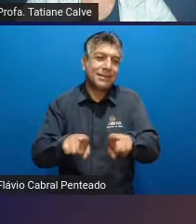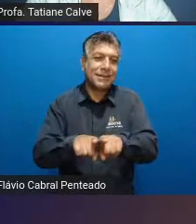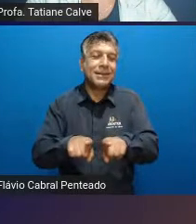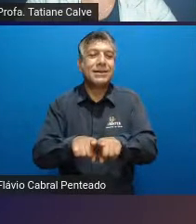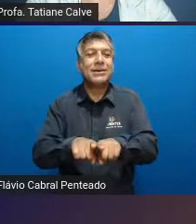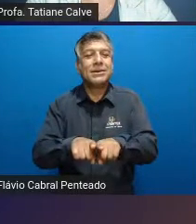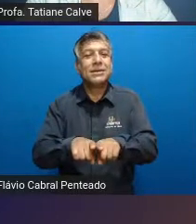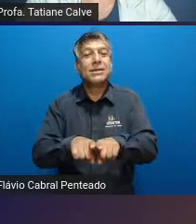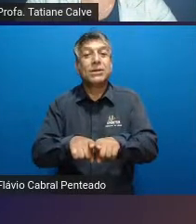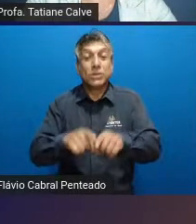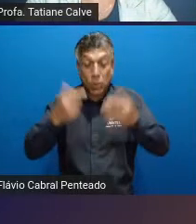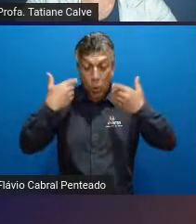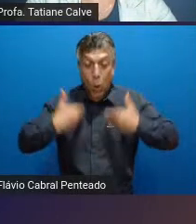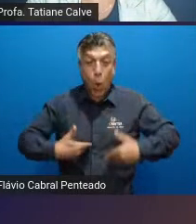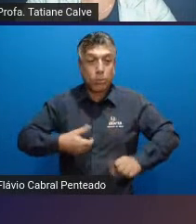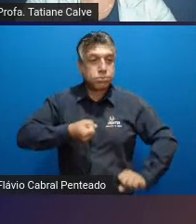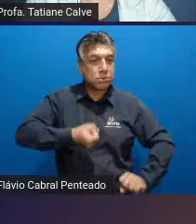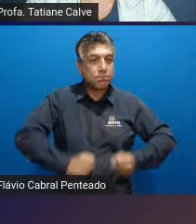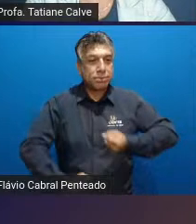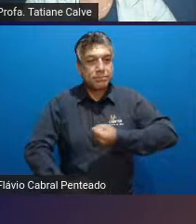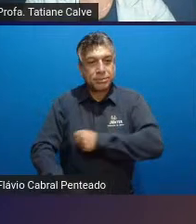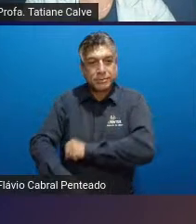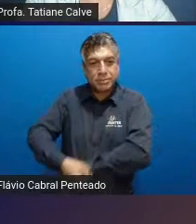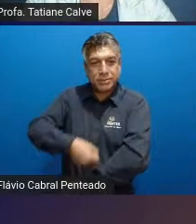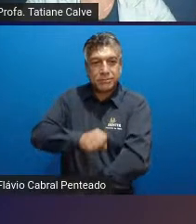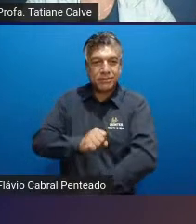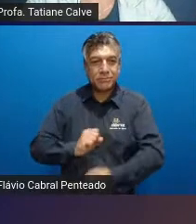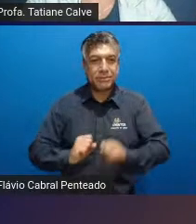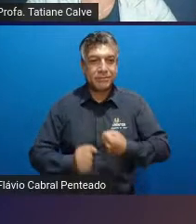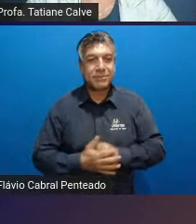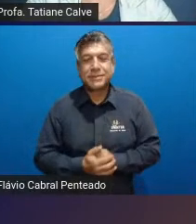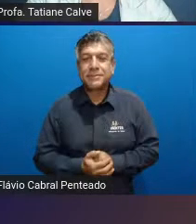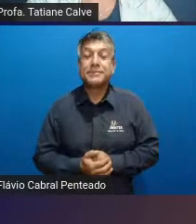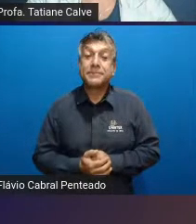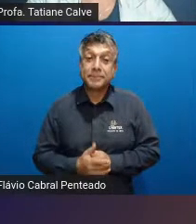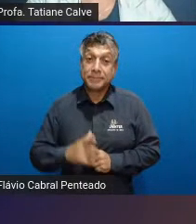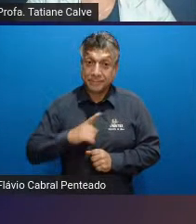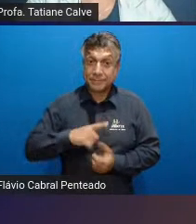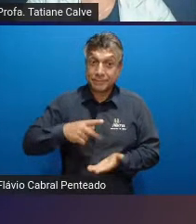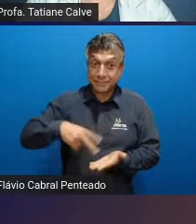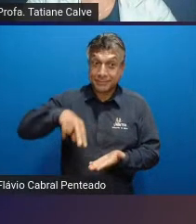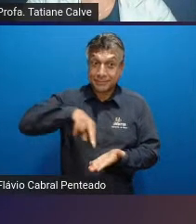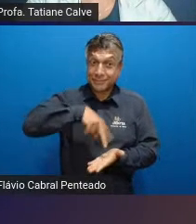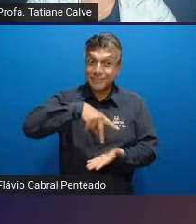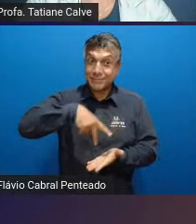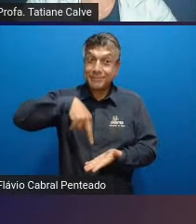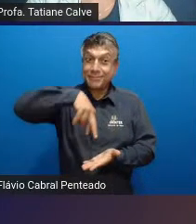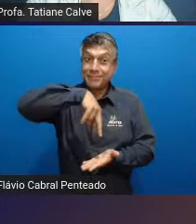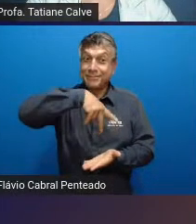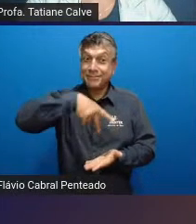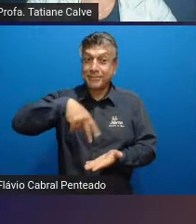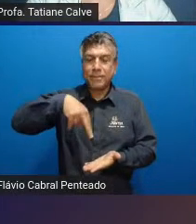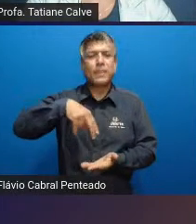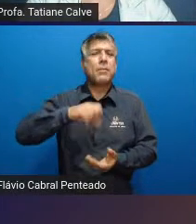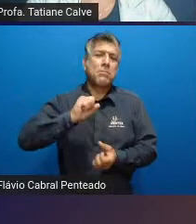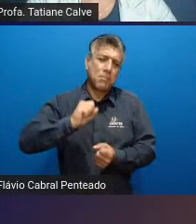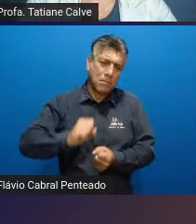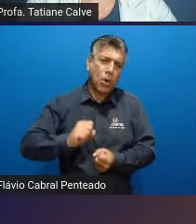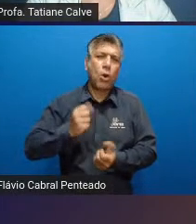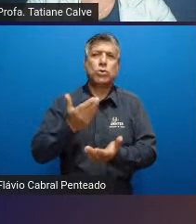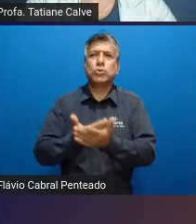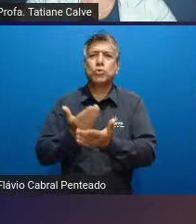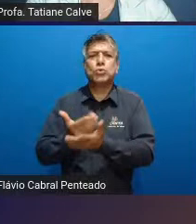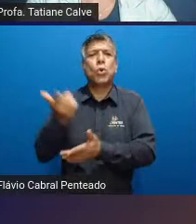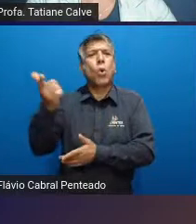motor também então através dessa dança claro que poderia ser feito esse estudo em outras